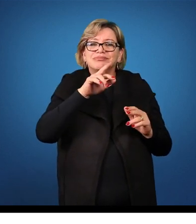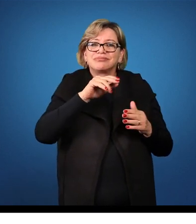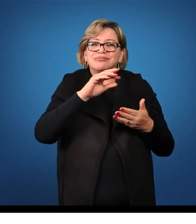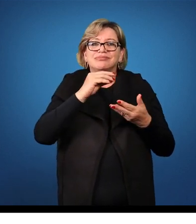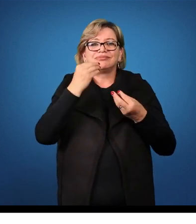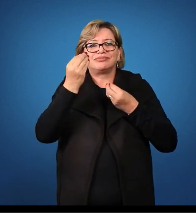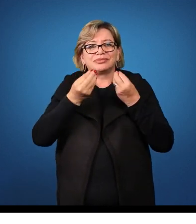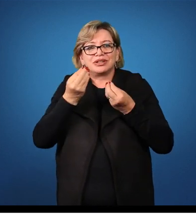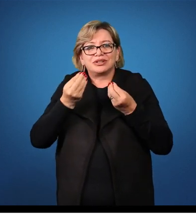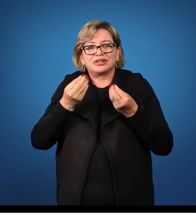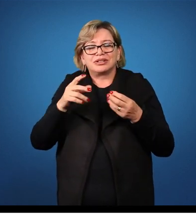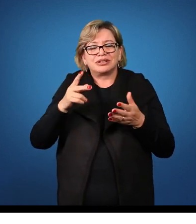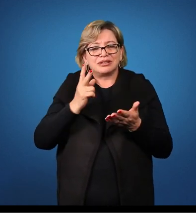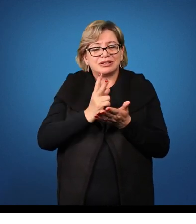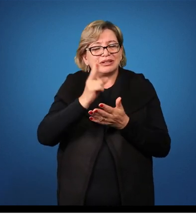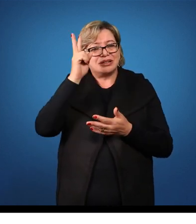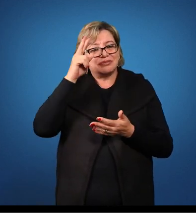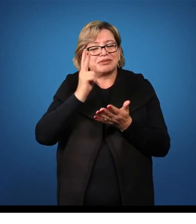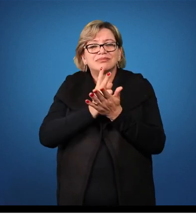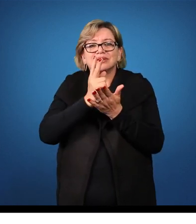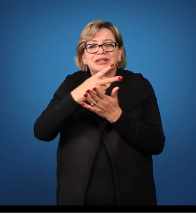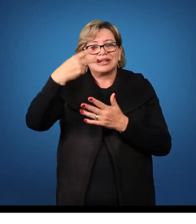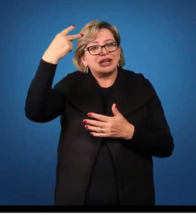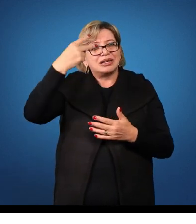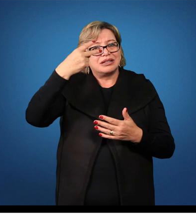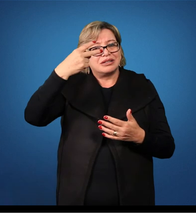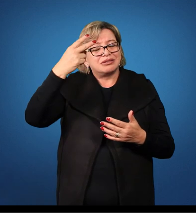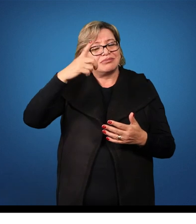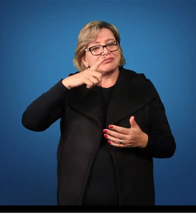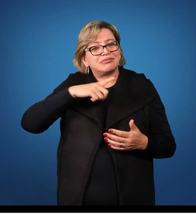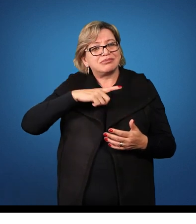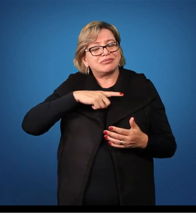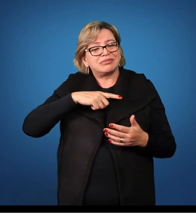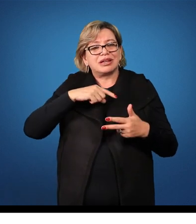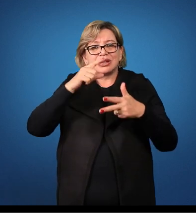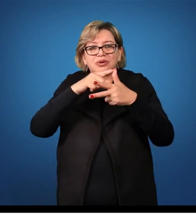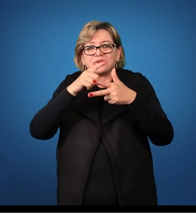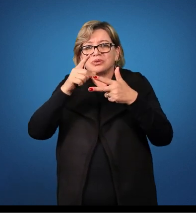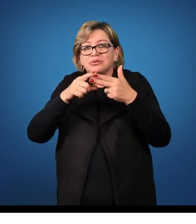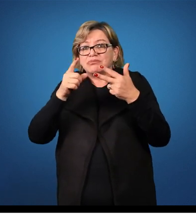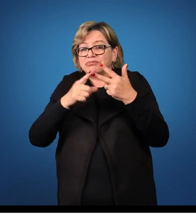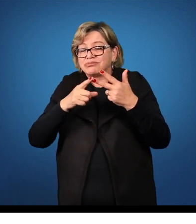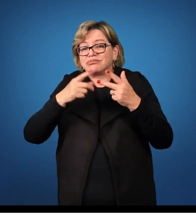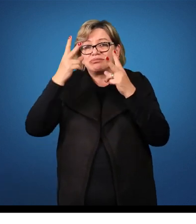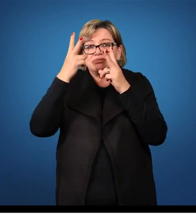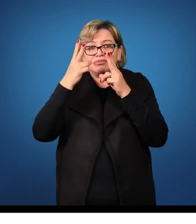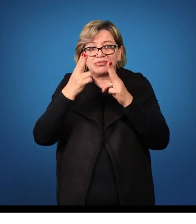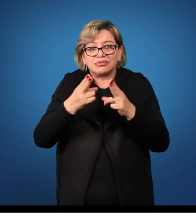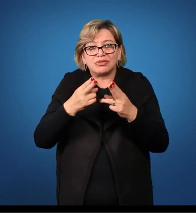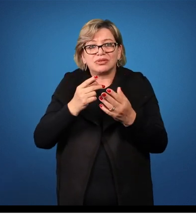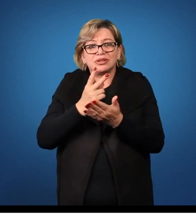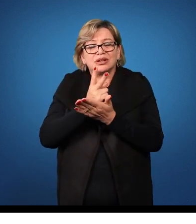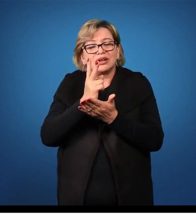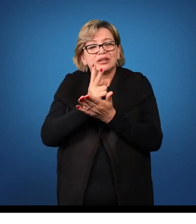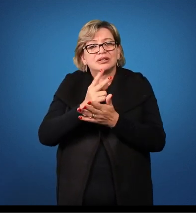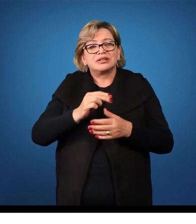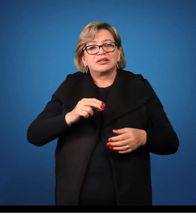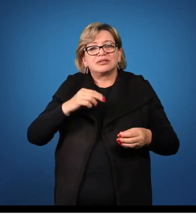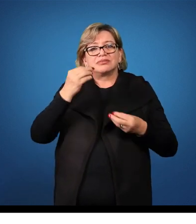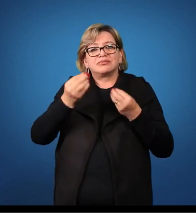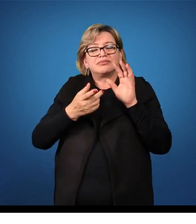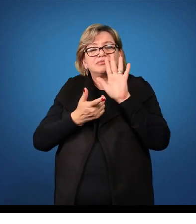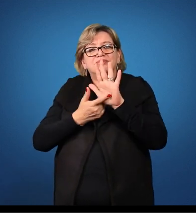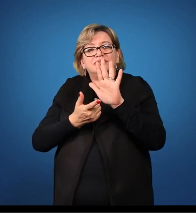Lembre-se de que na segunda declinação, também nós tínhamos três casos iguais, que terminavam em um, no